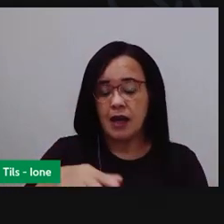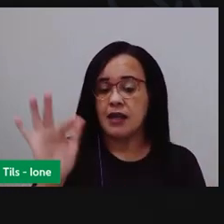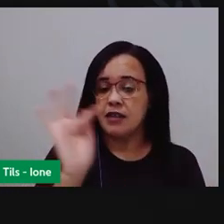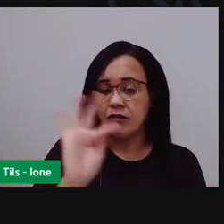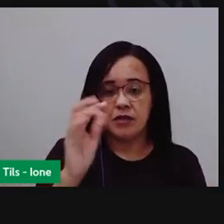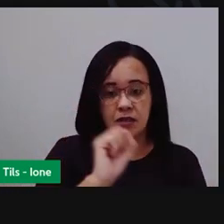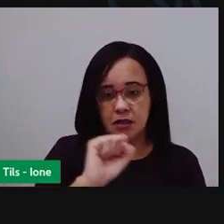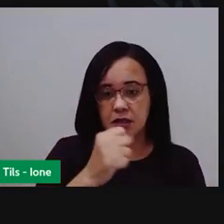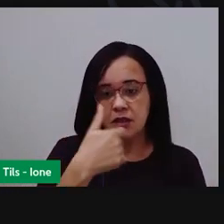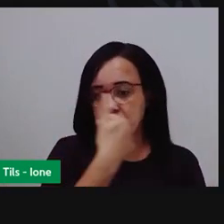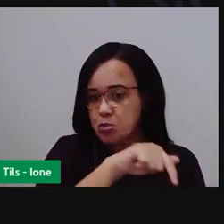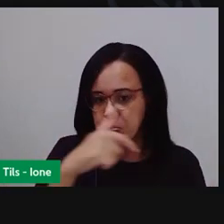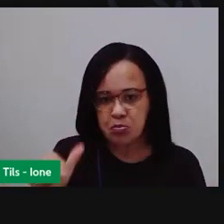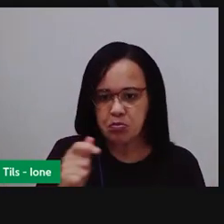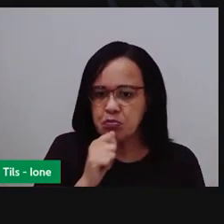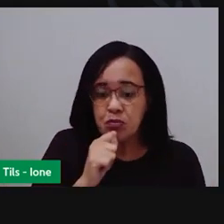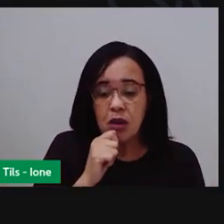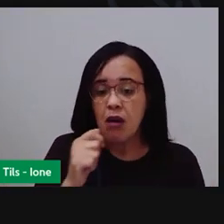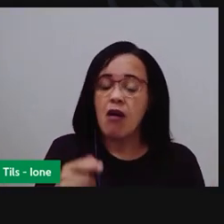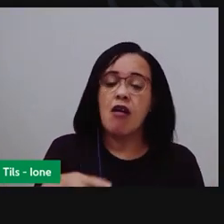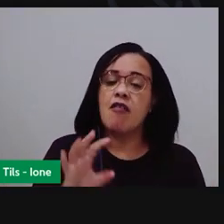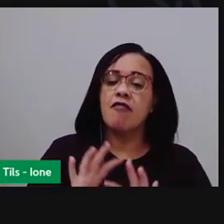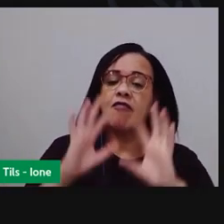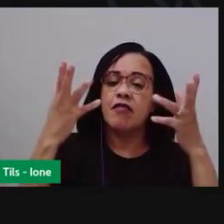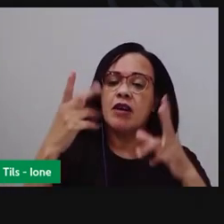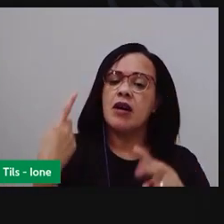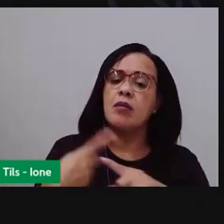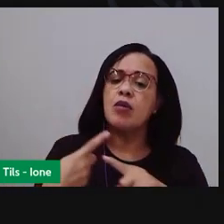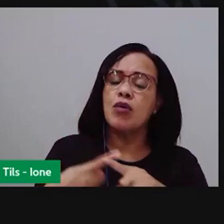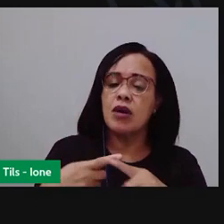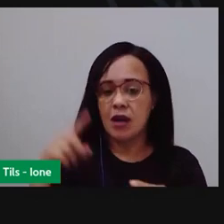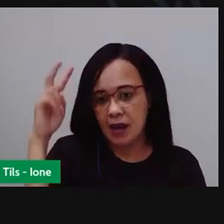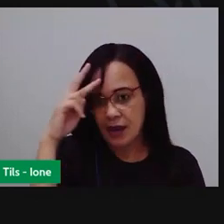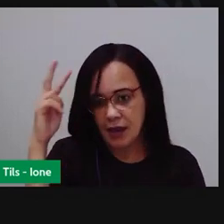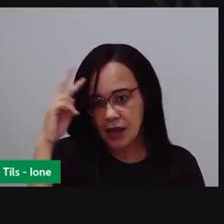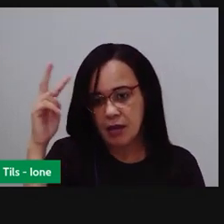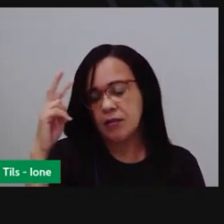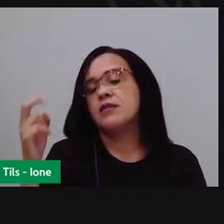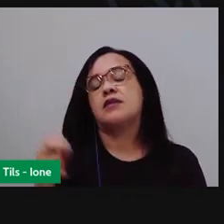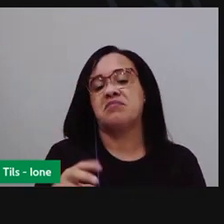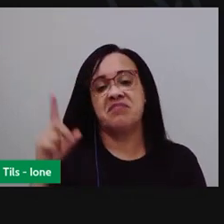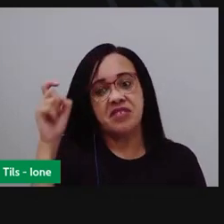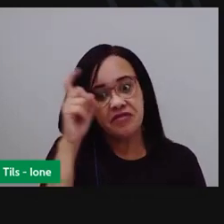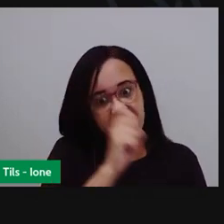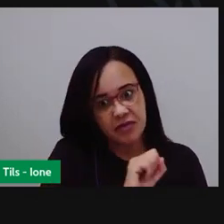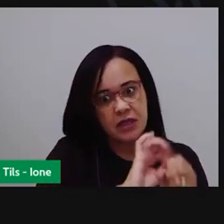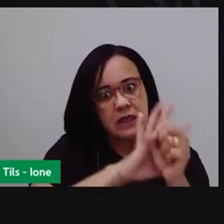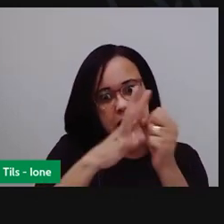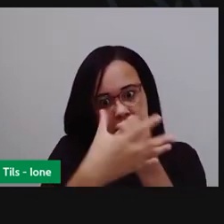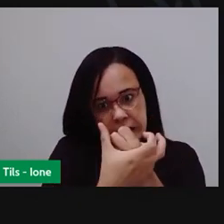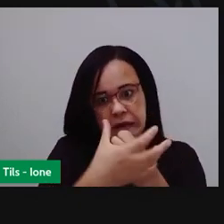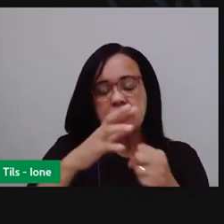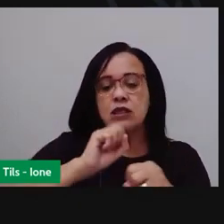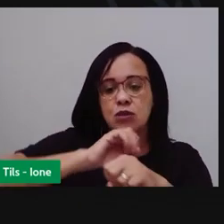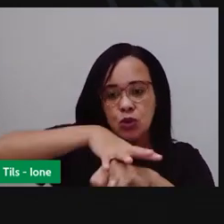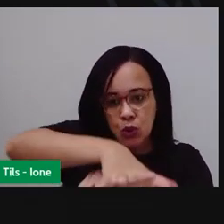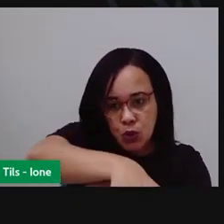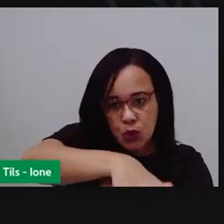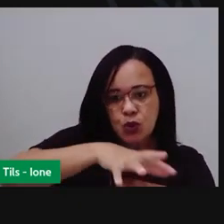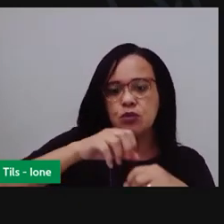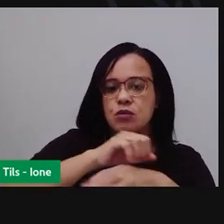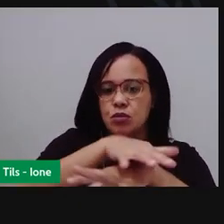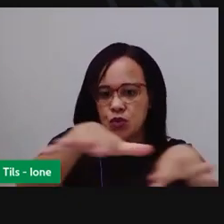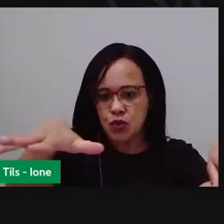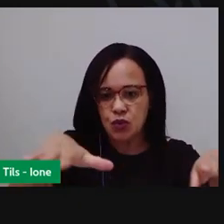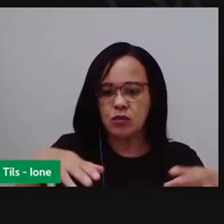não vai acontecer, né? E nesse ano de 2021, por conta dessa pandemia que estamos iniciando. Espero